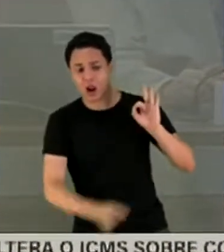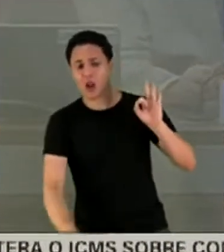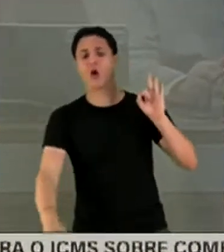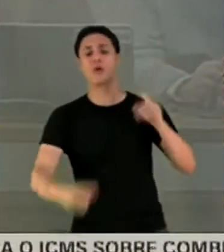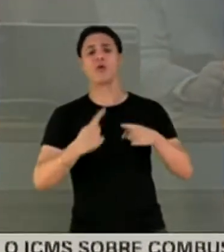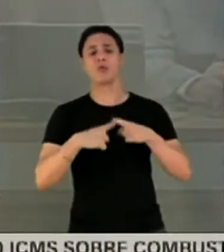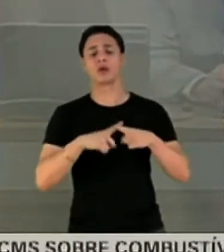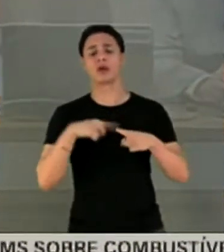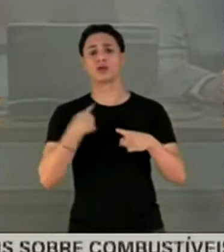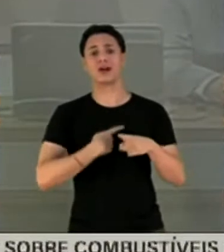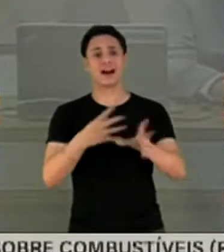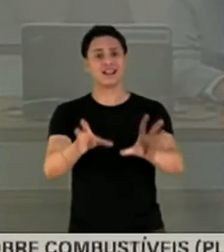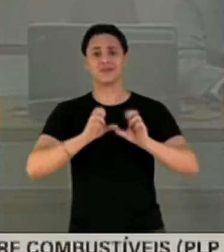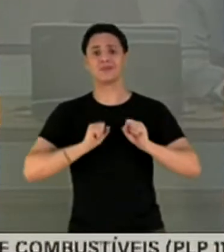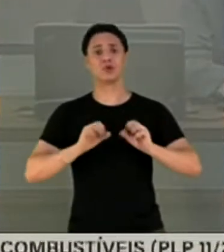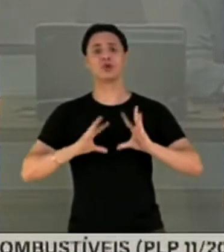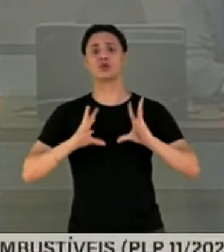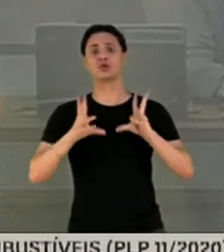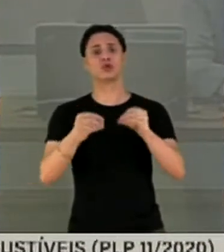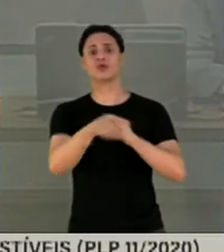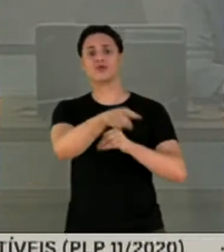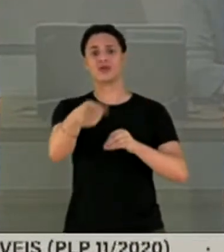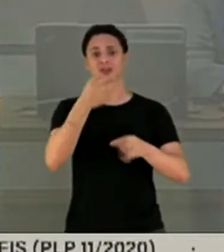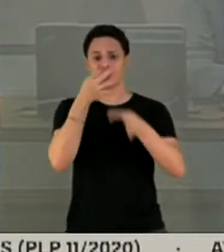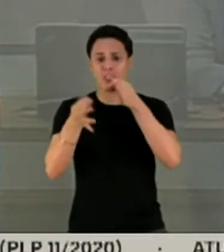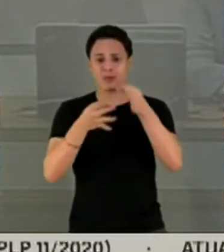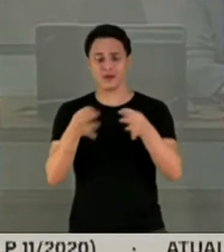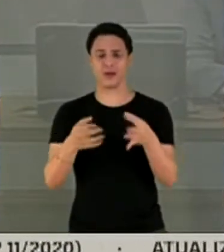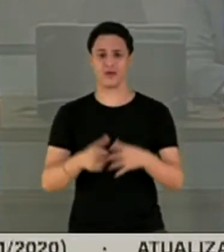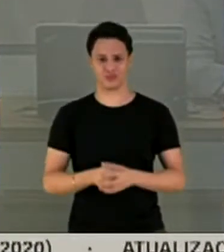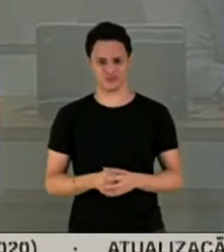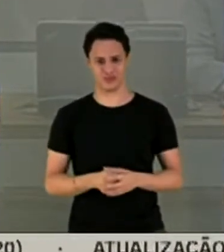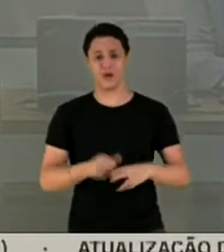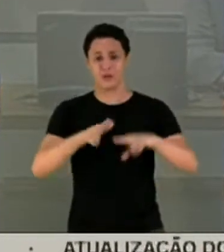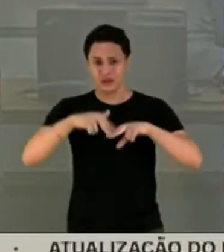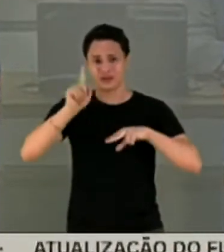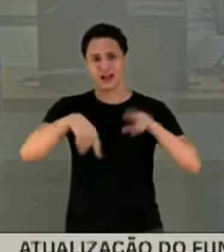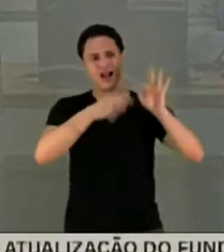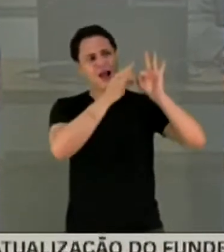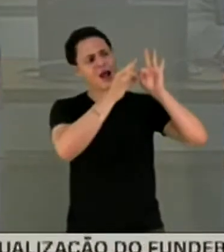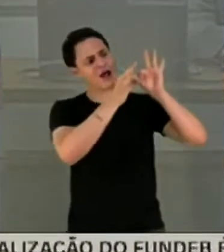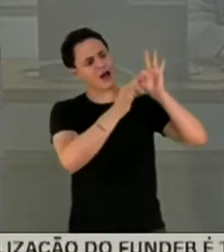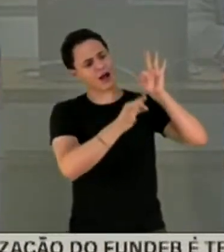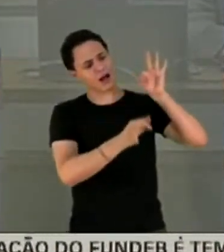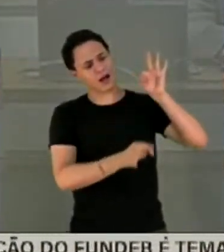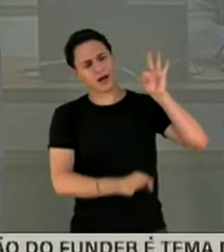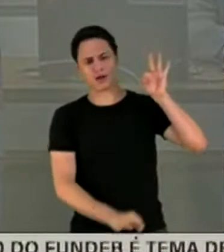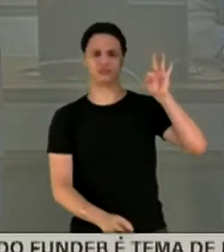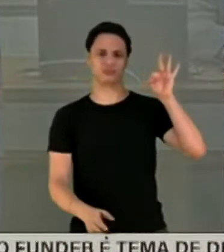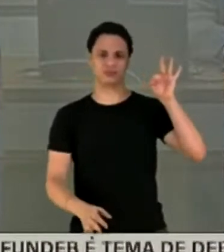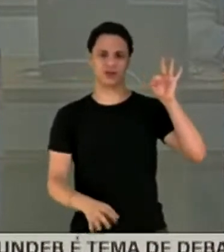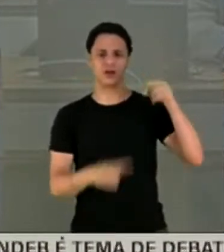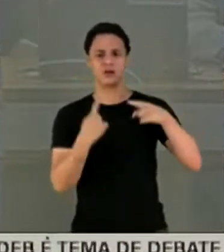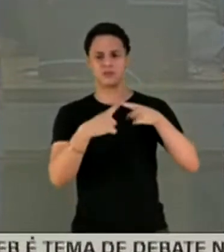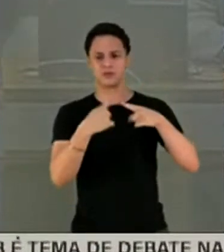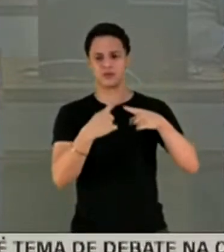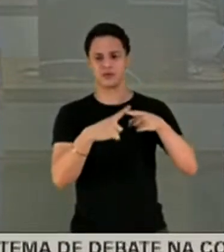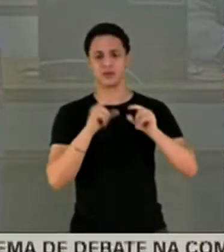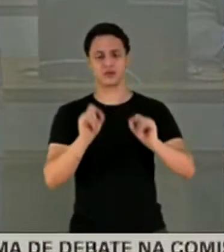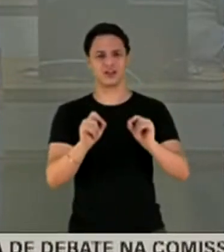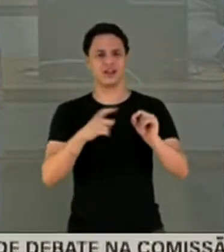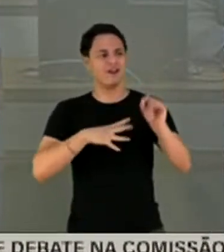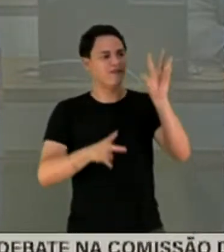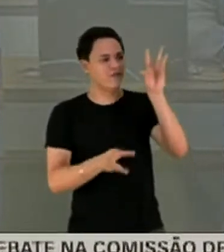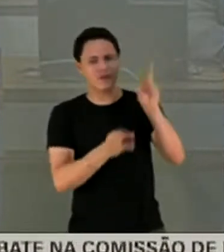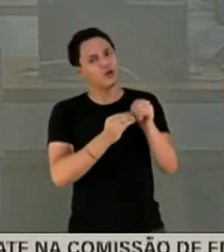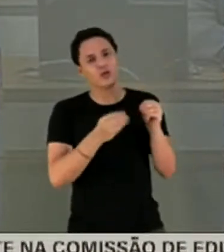nós acolhemos tudo de todo mundo. Por isso que ele é longo, ele perde muito o poder de síntese.